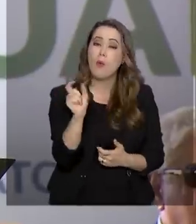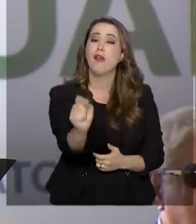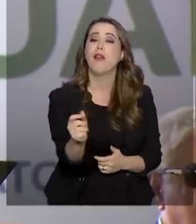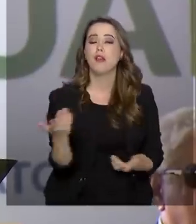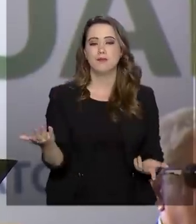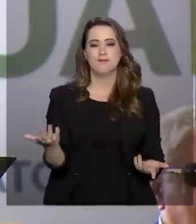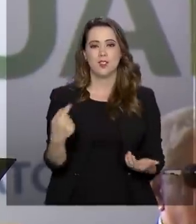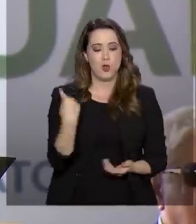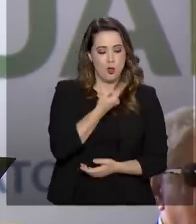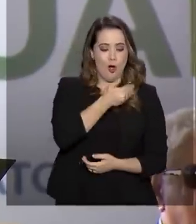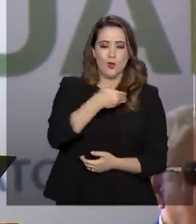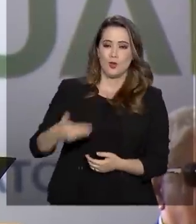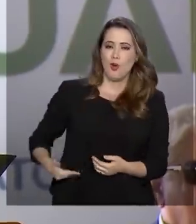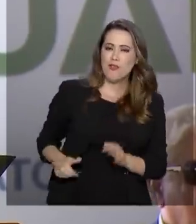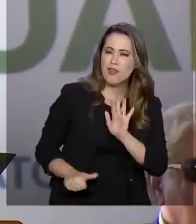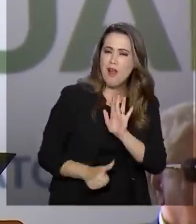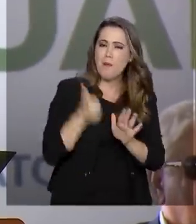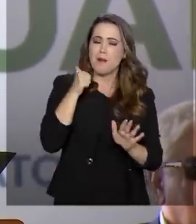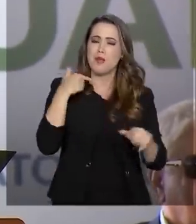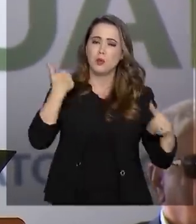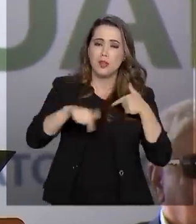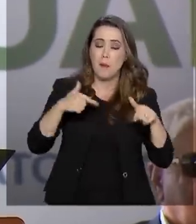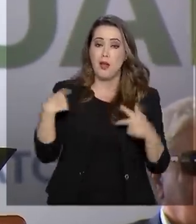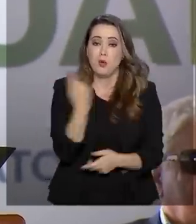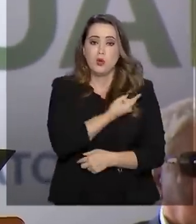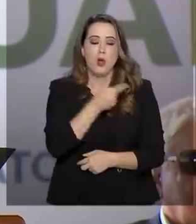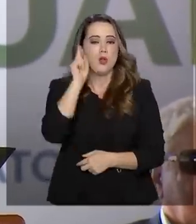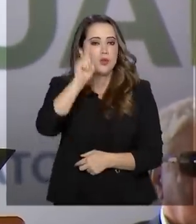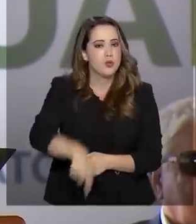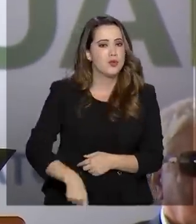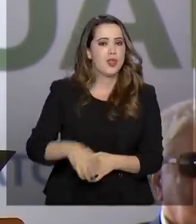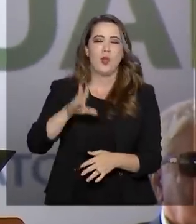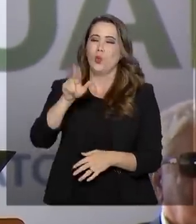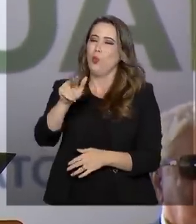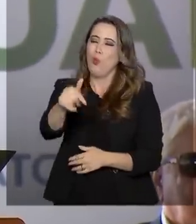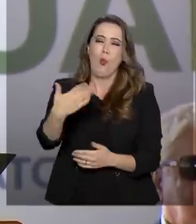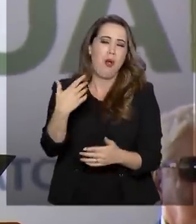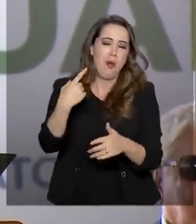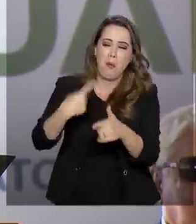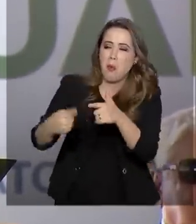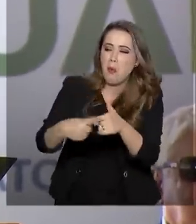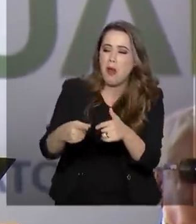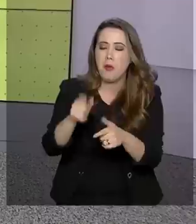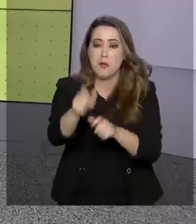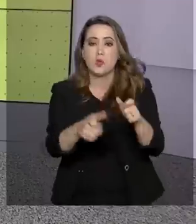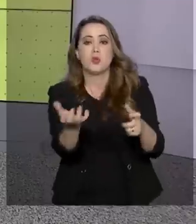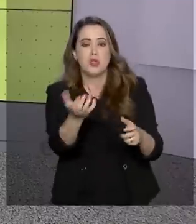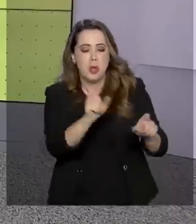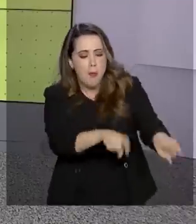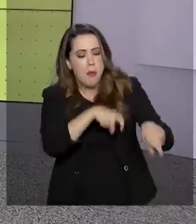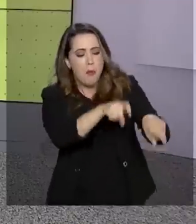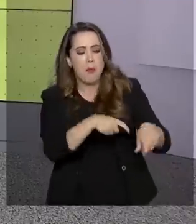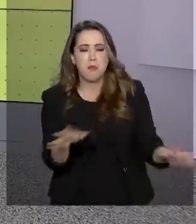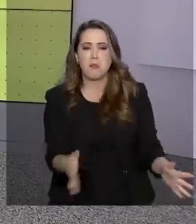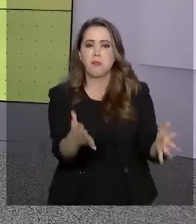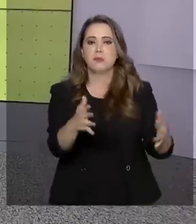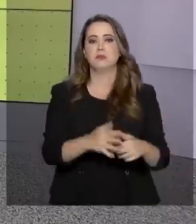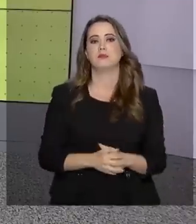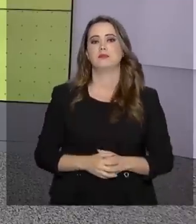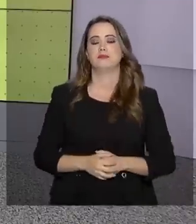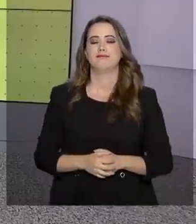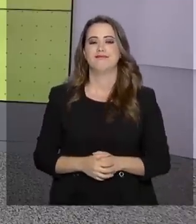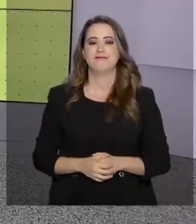E nós, do governo, a primeira missão nossa é não atrapalhar quem quer produzir. 20